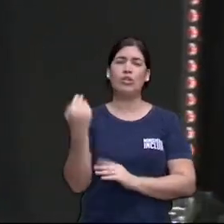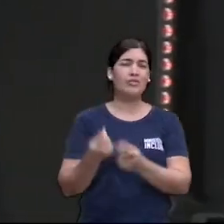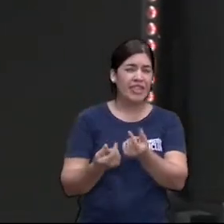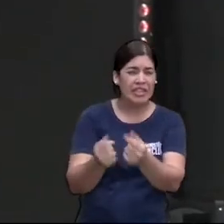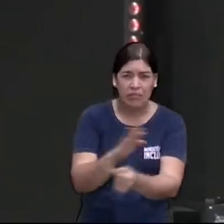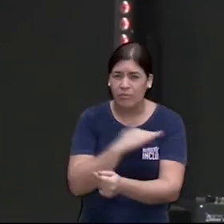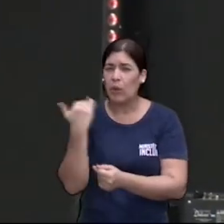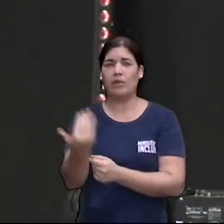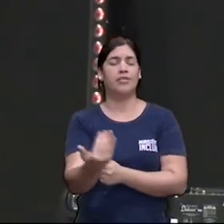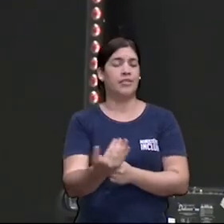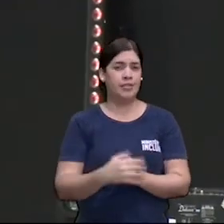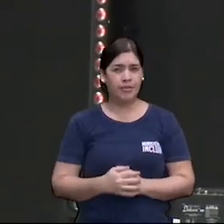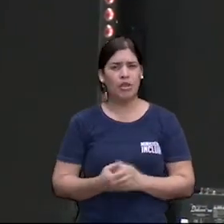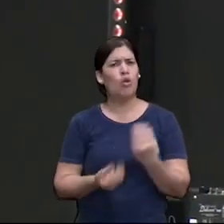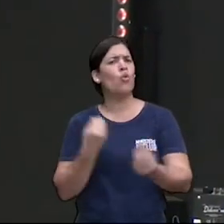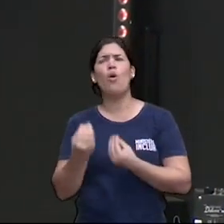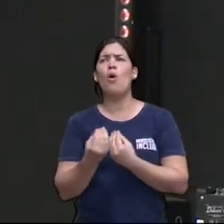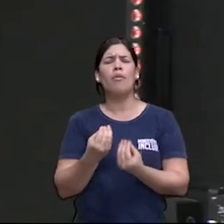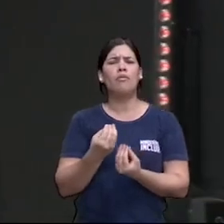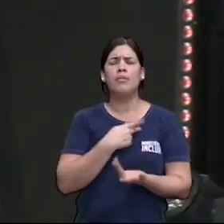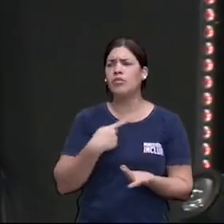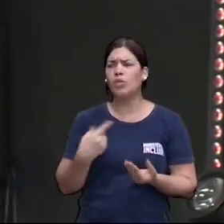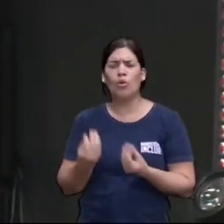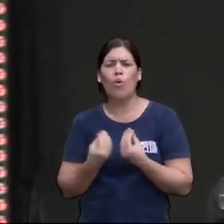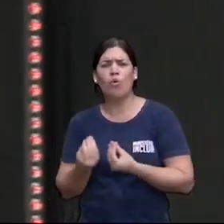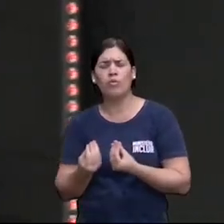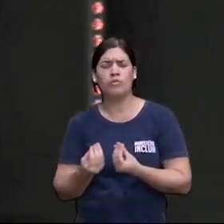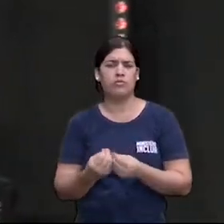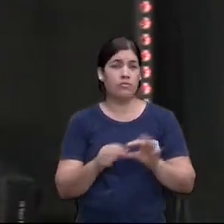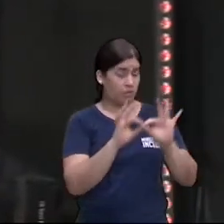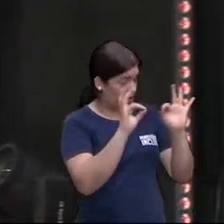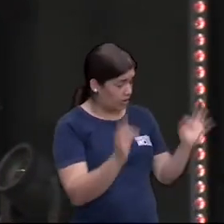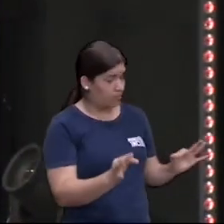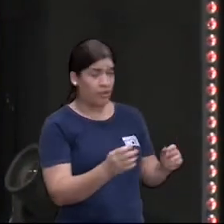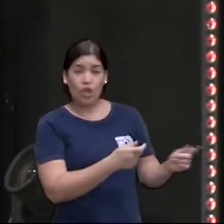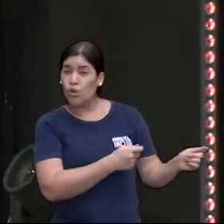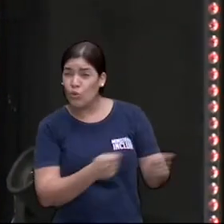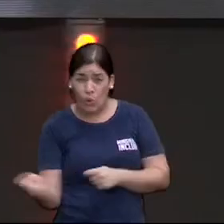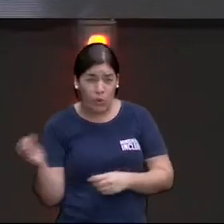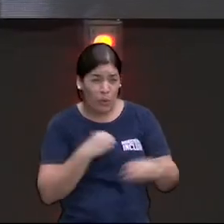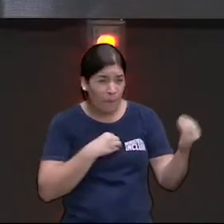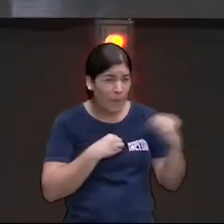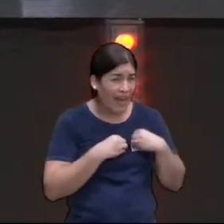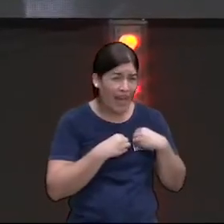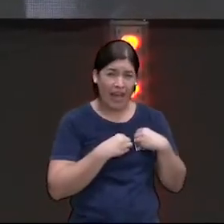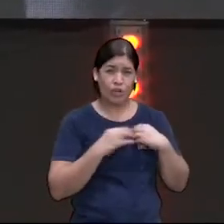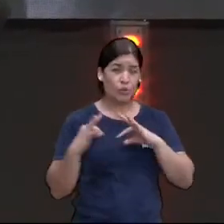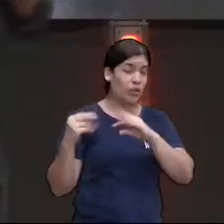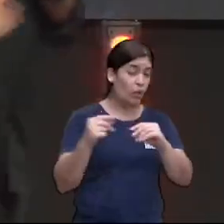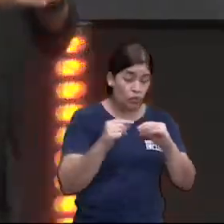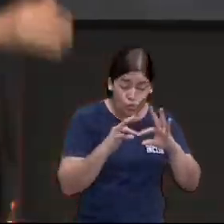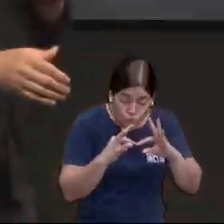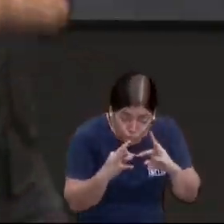mortes existenciais. Como assim, pastor? Simples. Todo pecado teu vai matar alguma coisa.